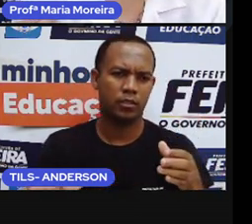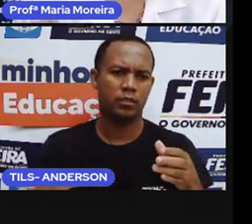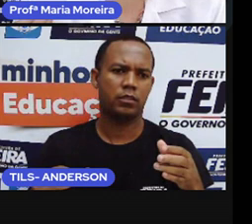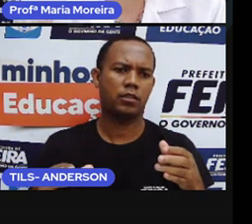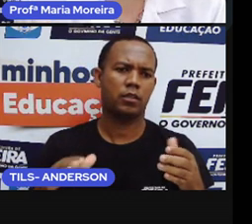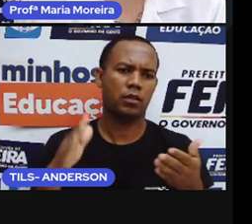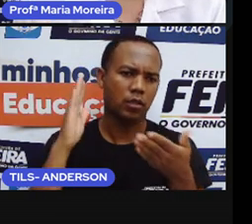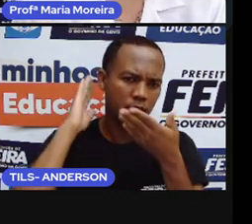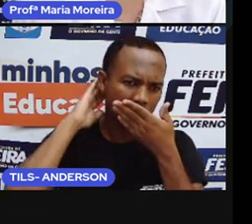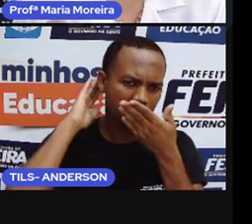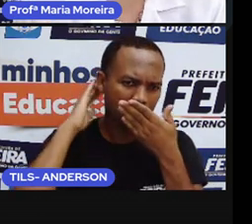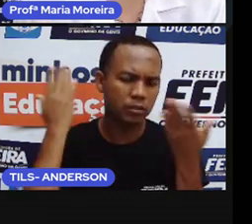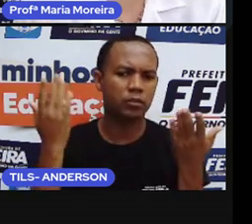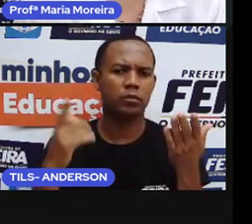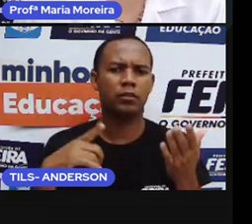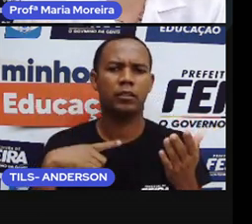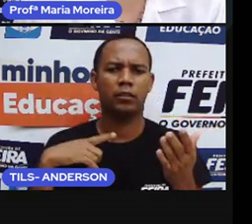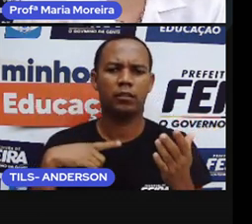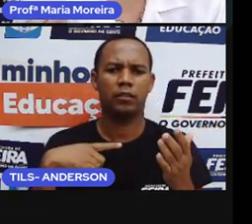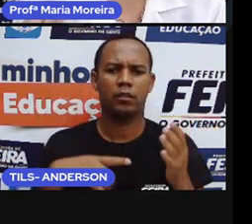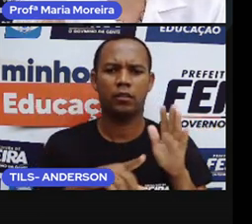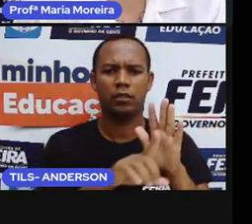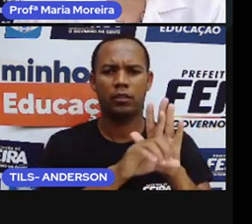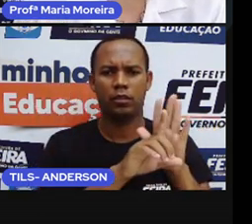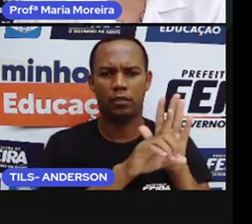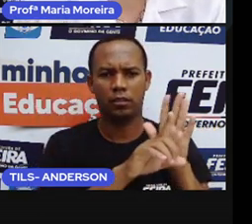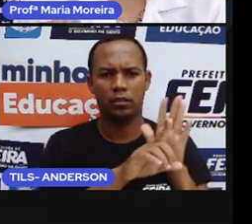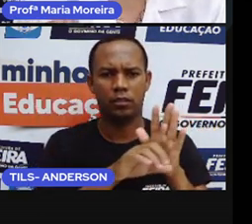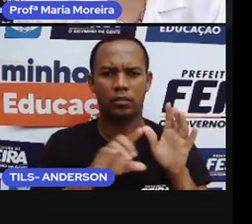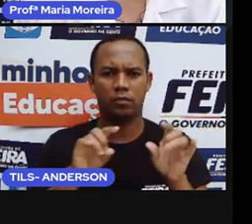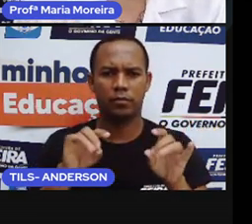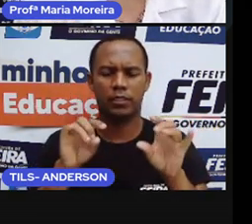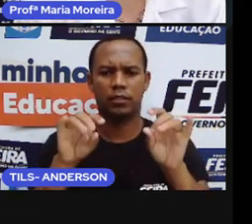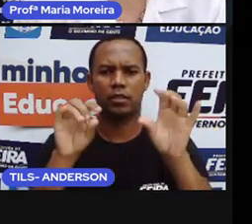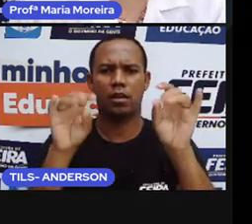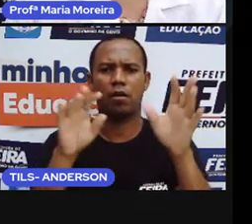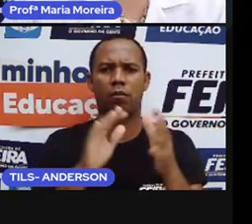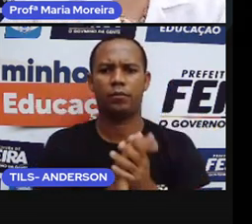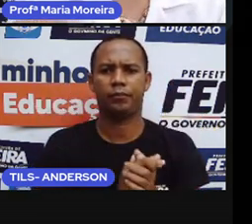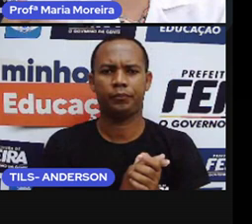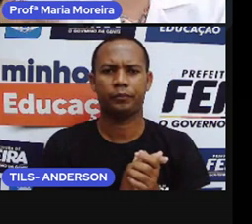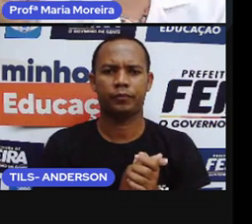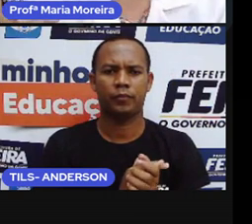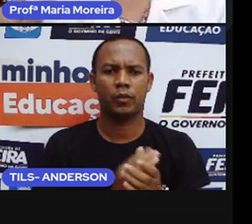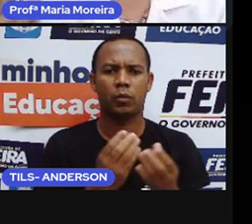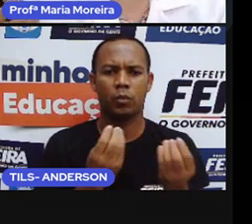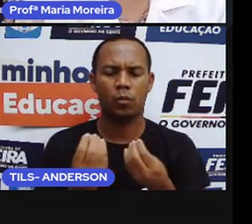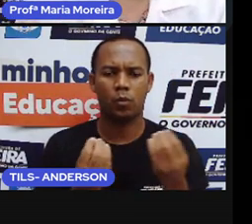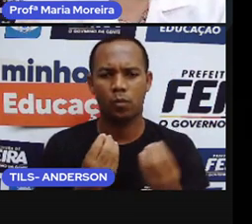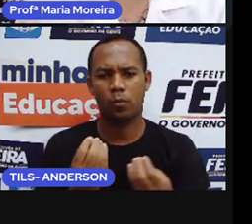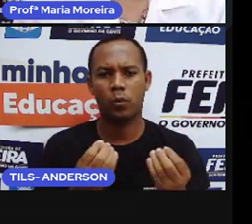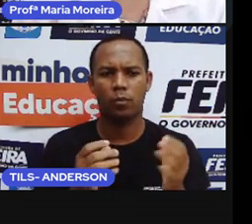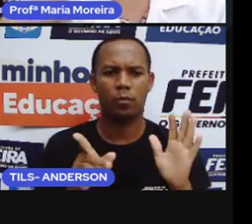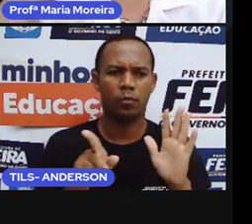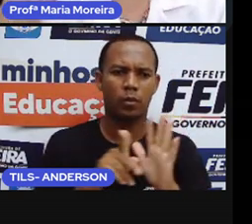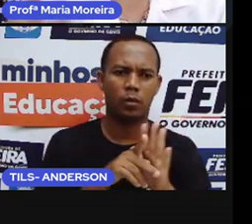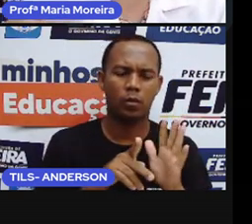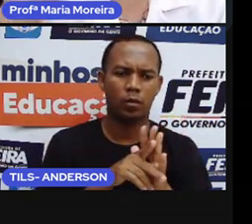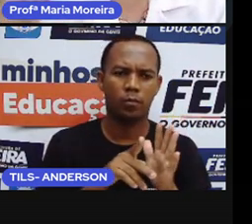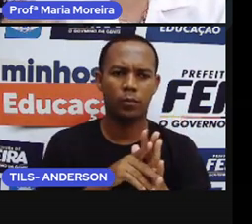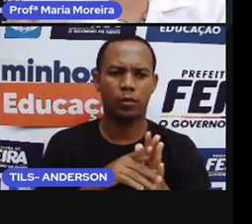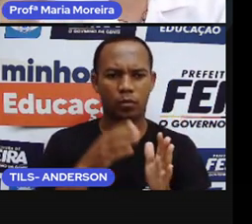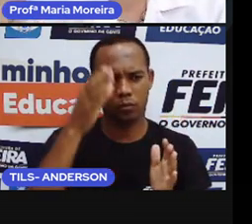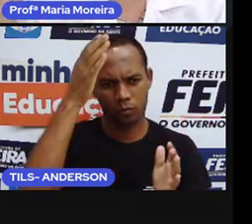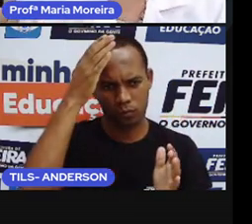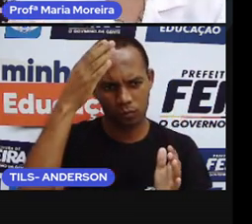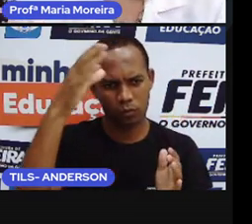que assegura a ele uma educação específica e que é voltada, na verdade, para a cultura